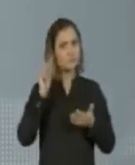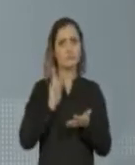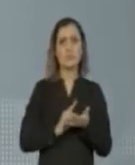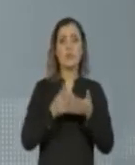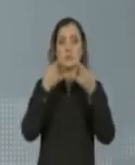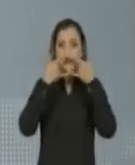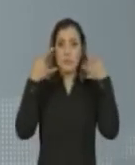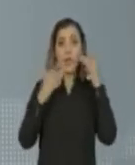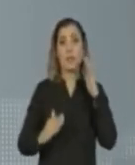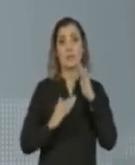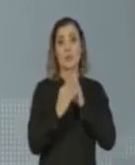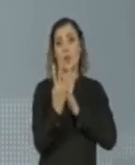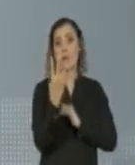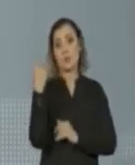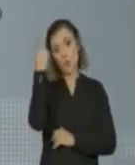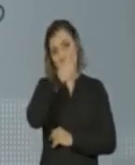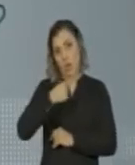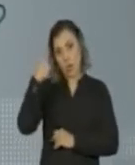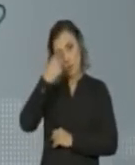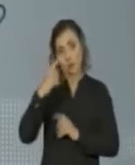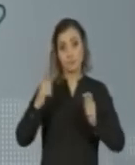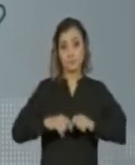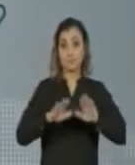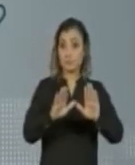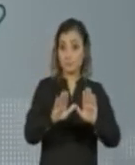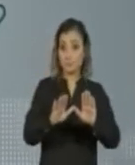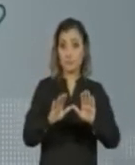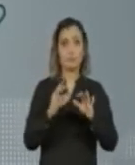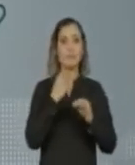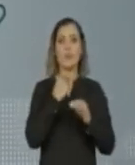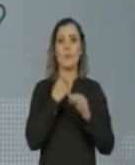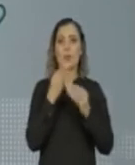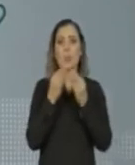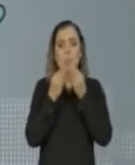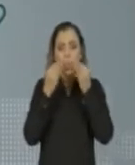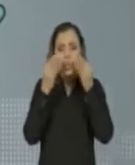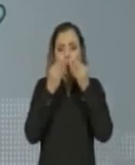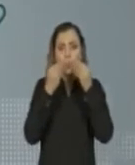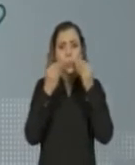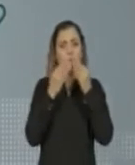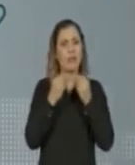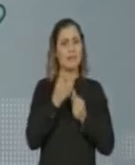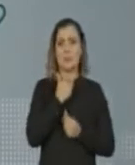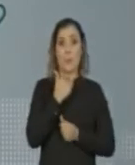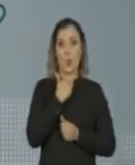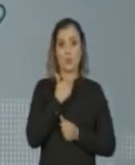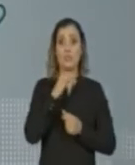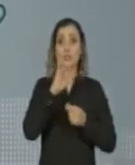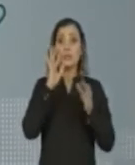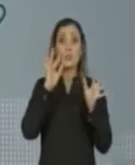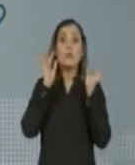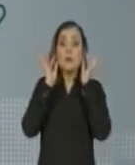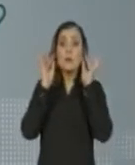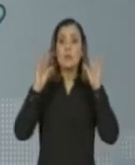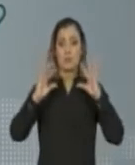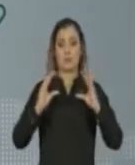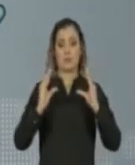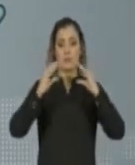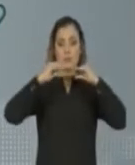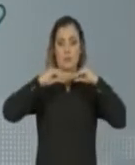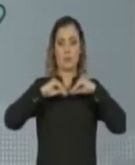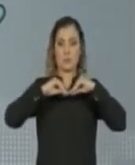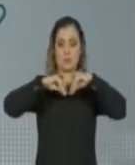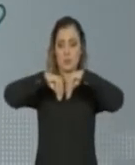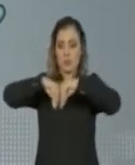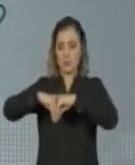pano é de até 4 horas, desde que não esteja úmida. Quando for trocá-la, dobre o lado externo para dentro,